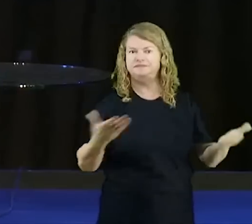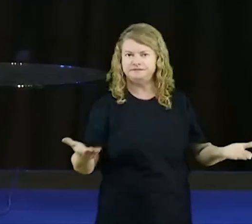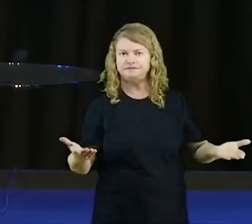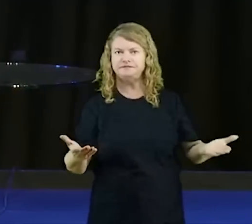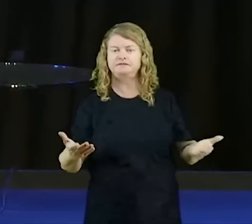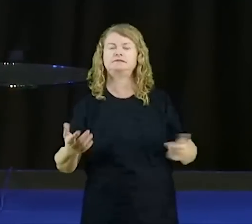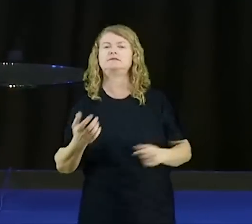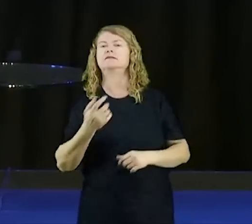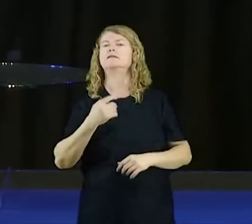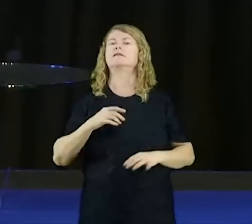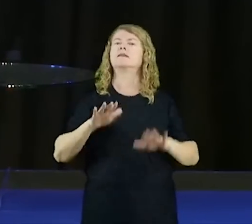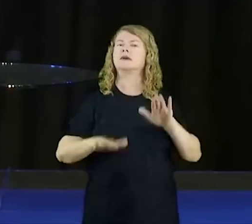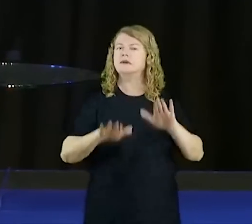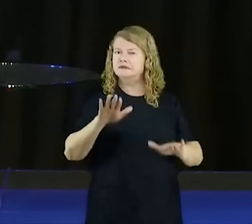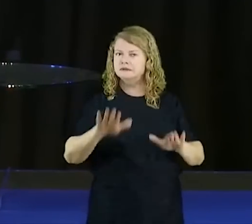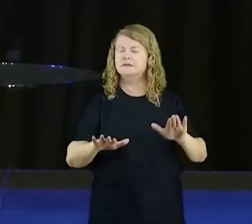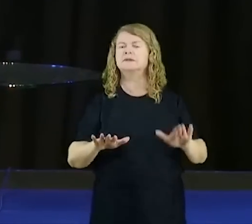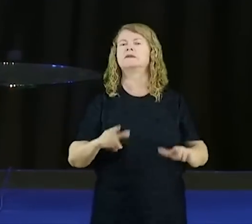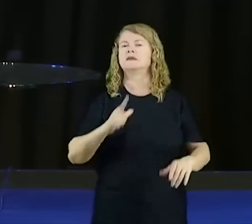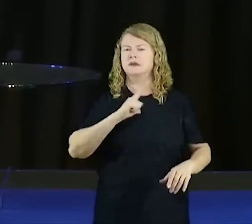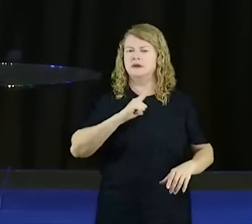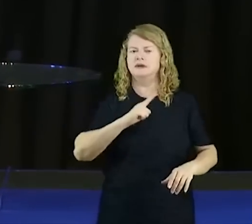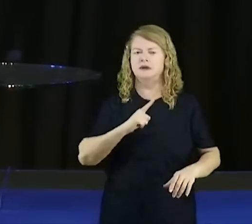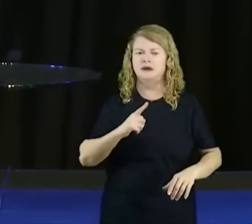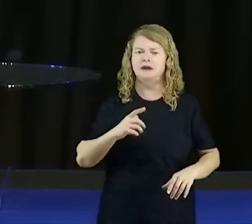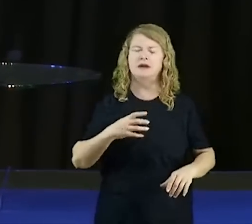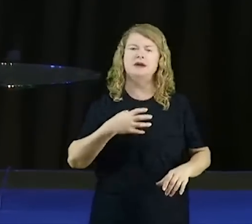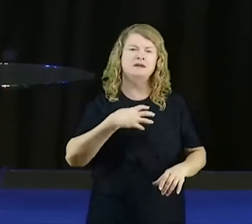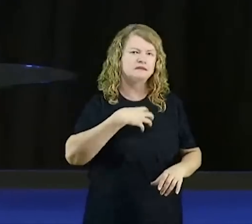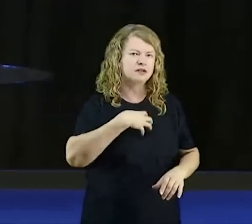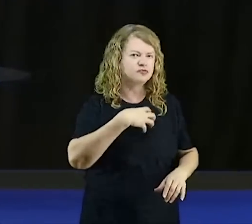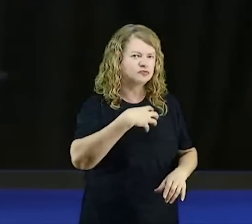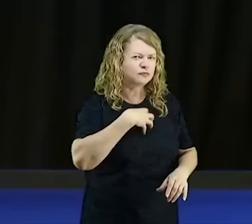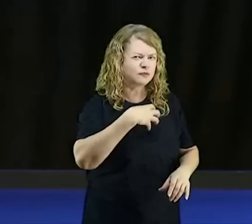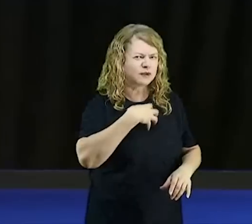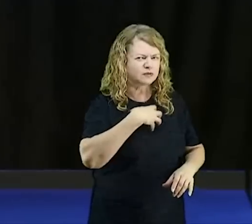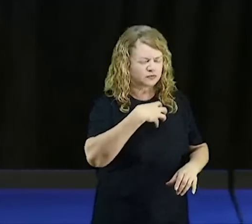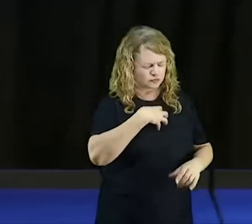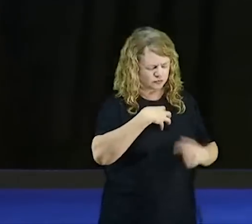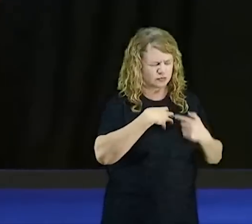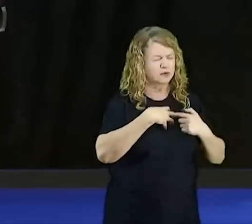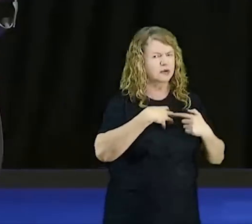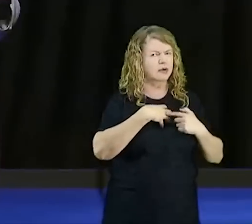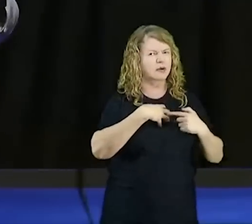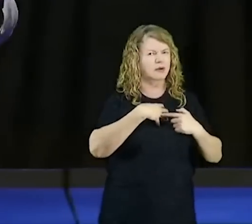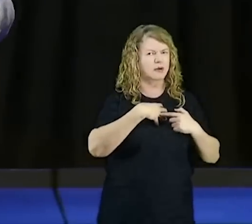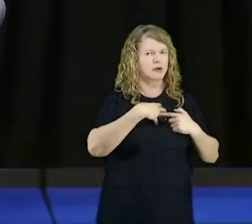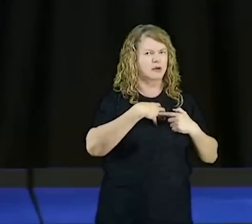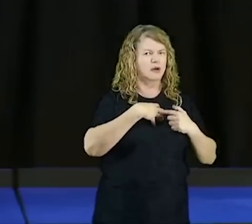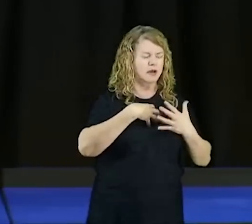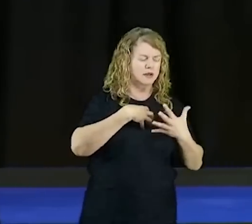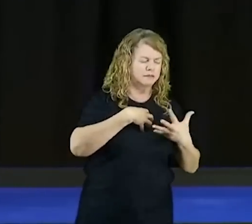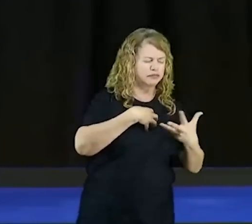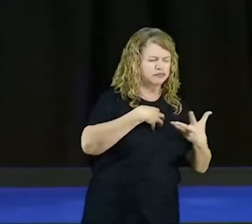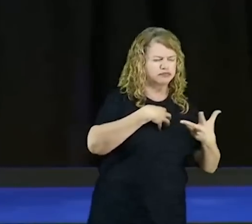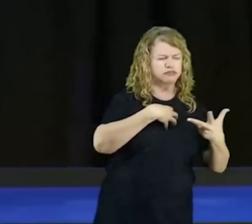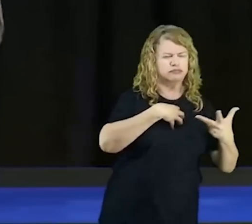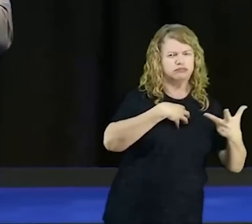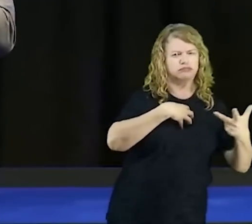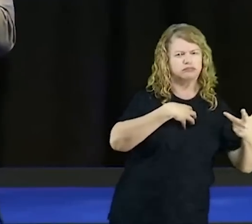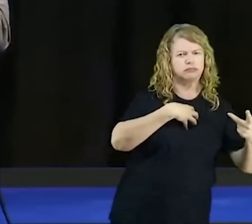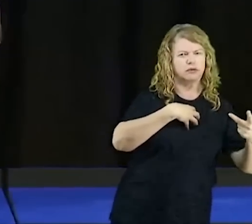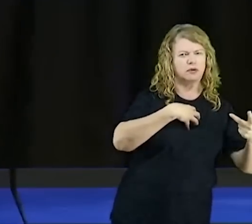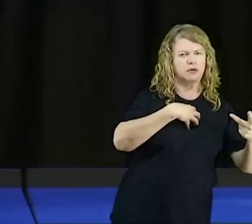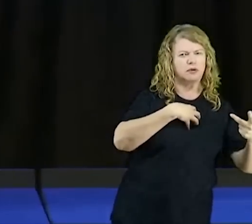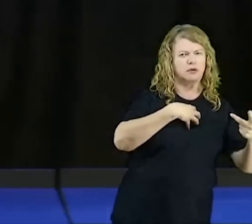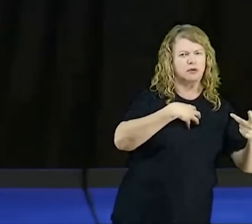são sentimentos que conectam a gente com o céu. Mas aliam a gente ao inferno. Quando você diz assim, eu não vou